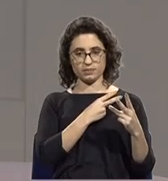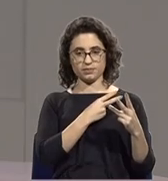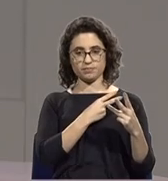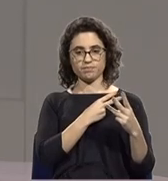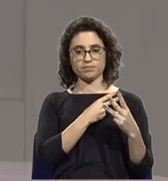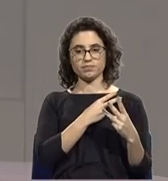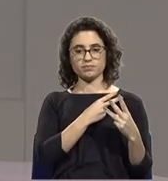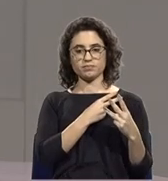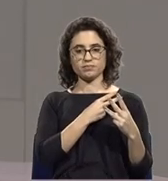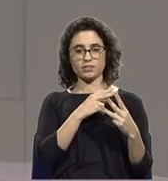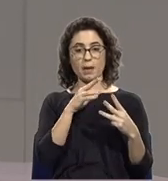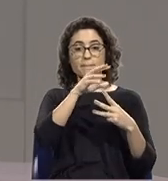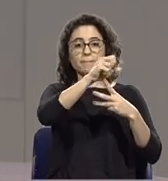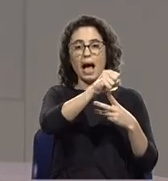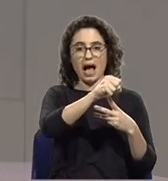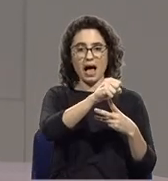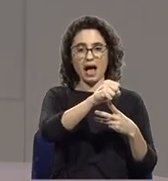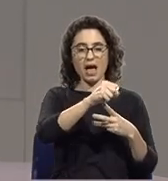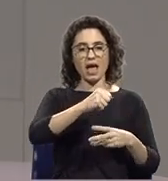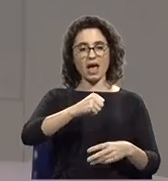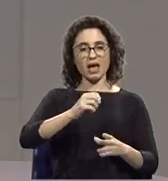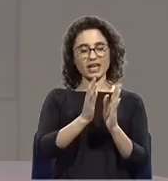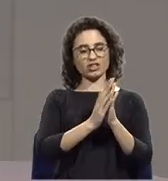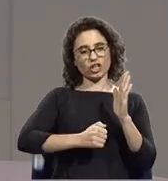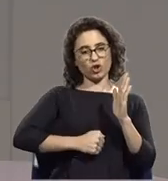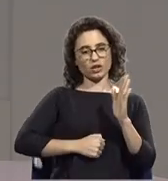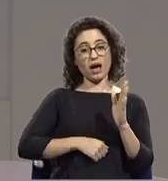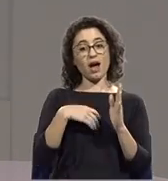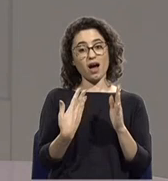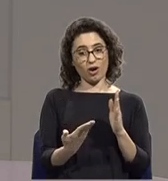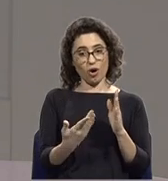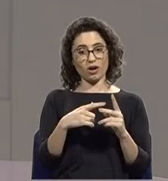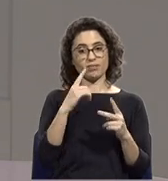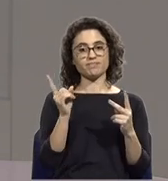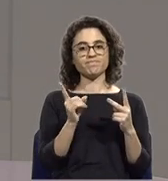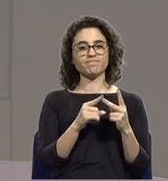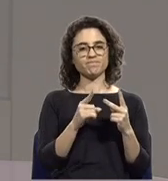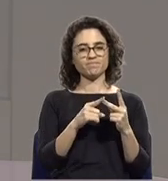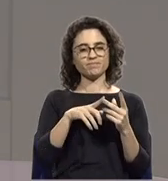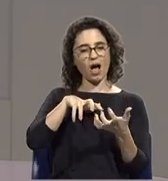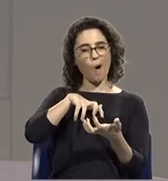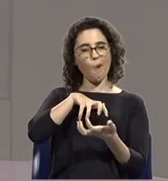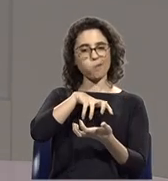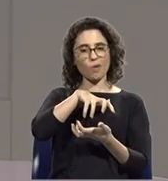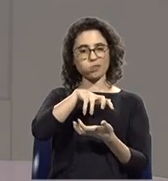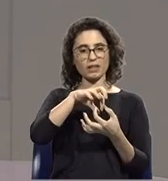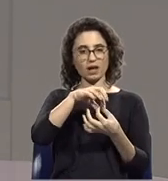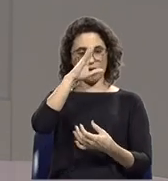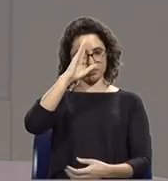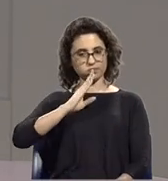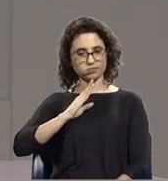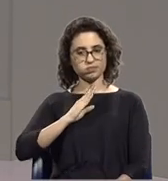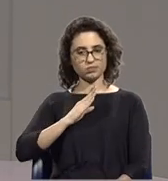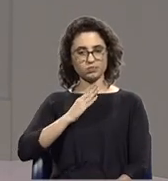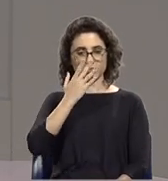Atacou-se a Igreja Católica. Agora está-se a criar um clima à volta das Forças Armadas.